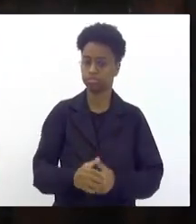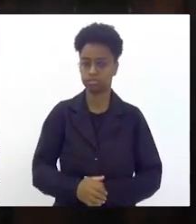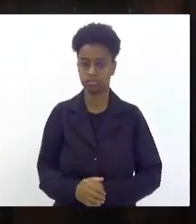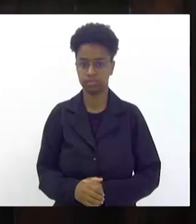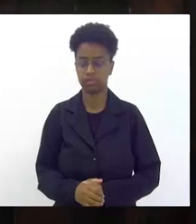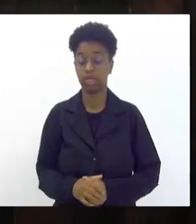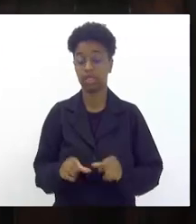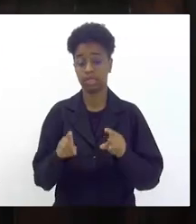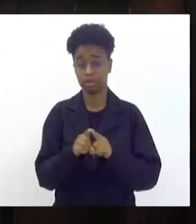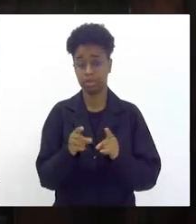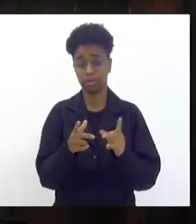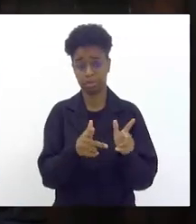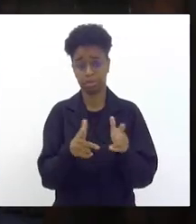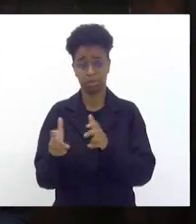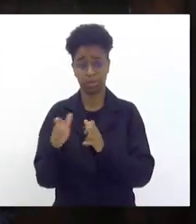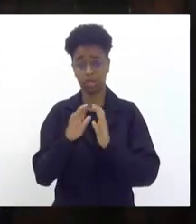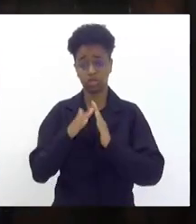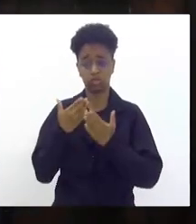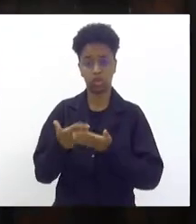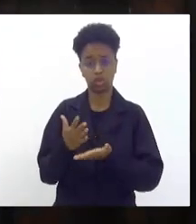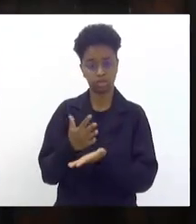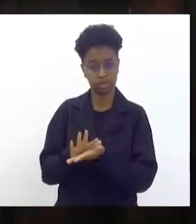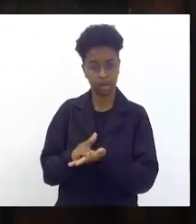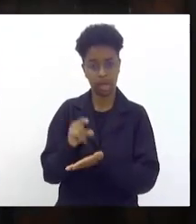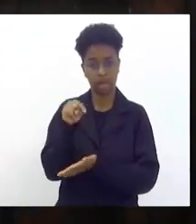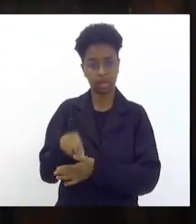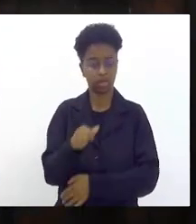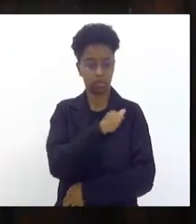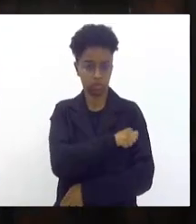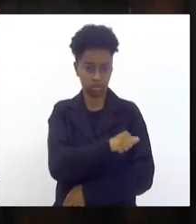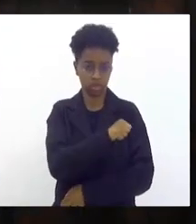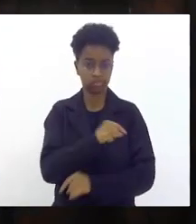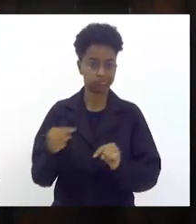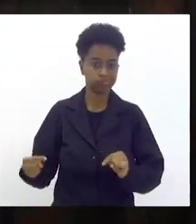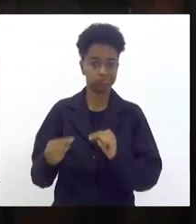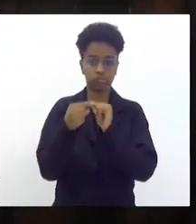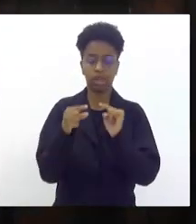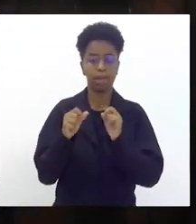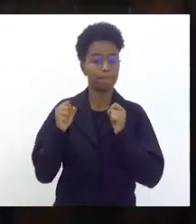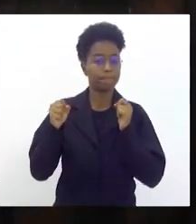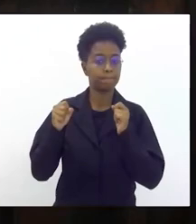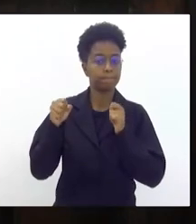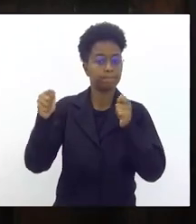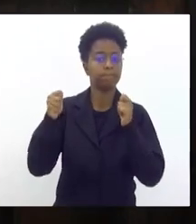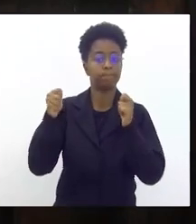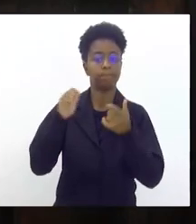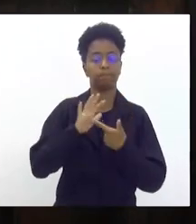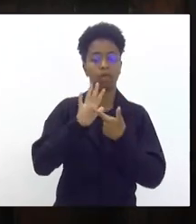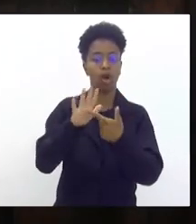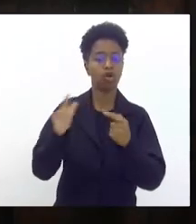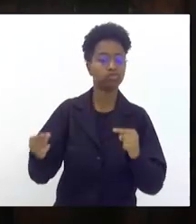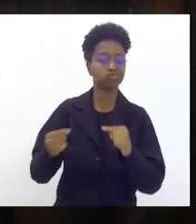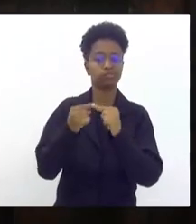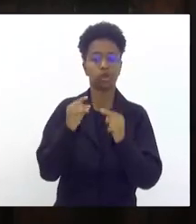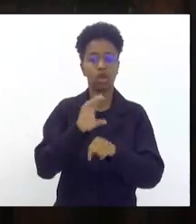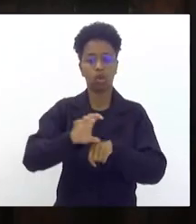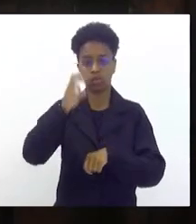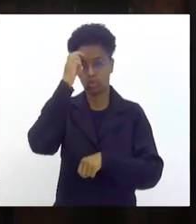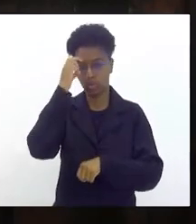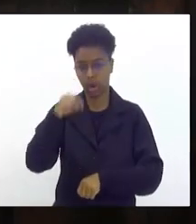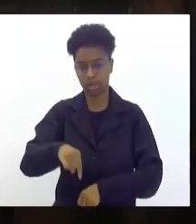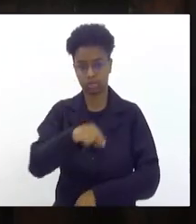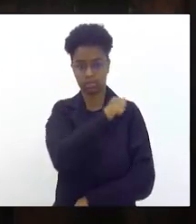reconhecendo as escolas de samba do Rio de Janeiro como manifestação legítima da cultura do estado do Rio de Janeiro